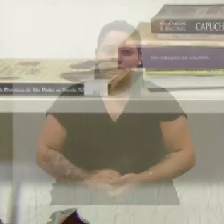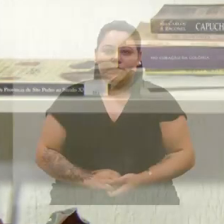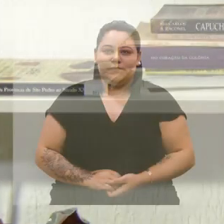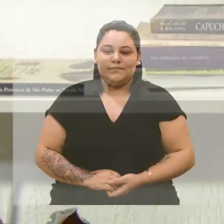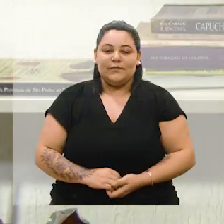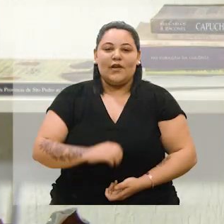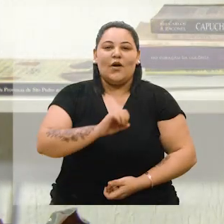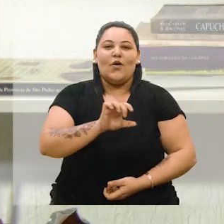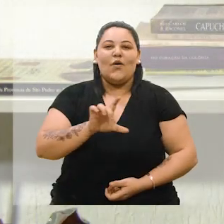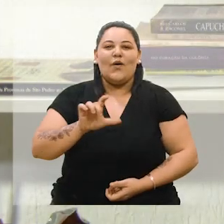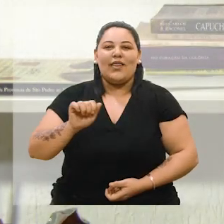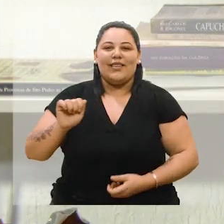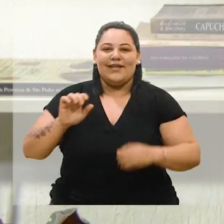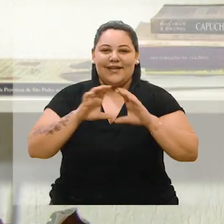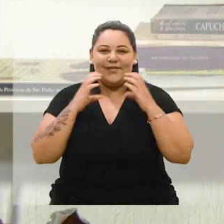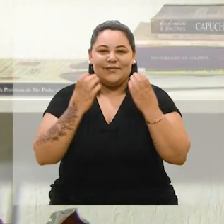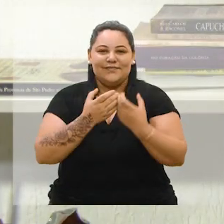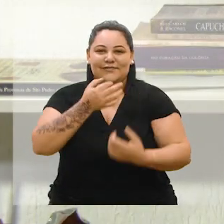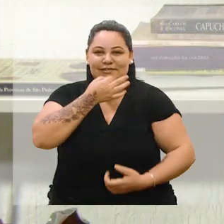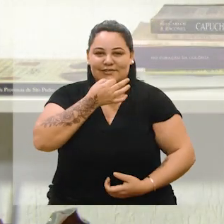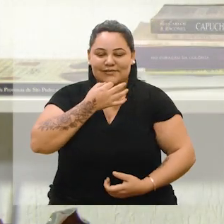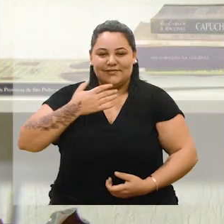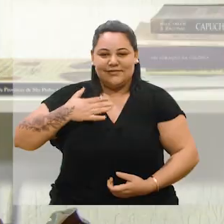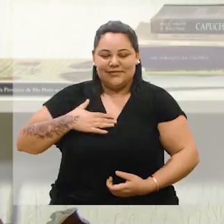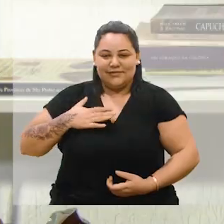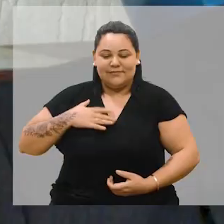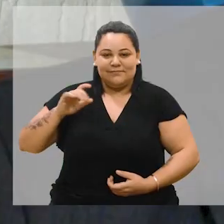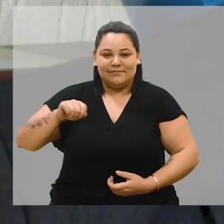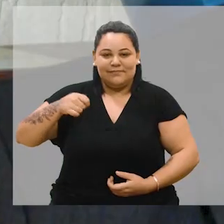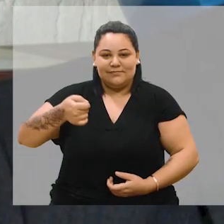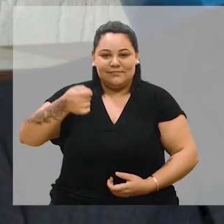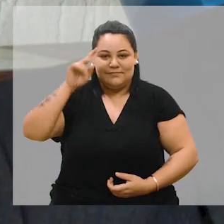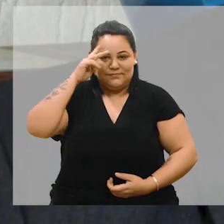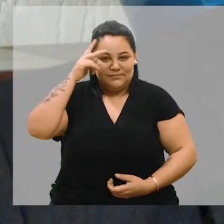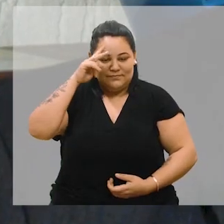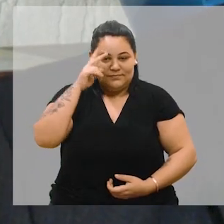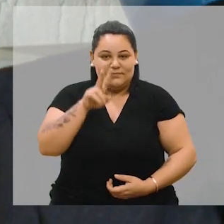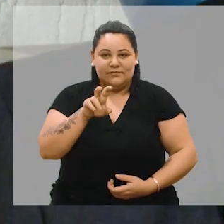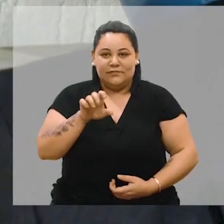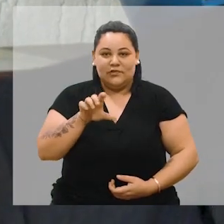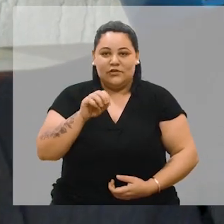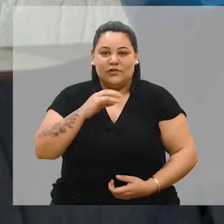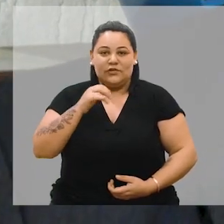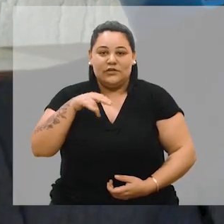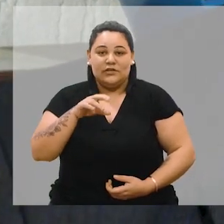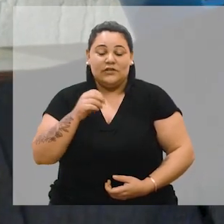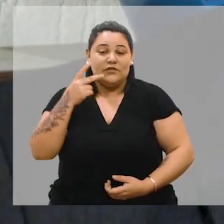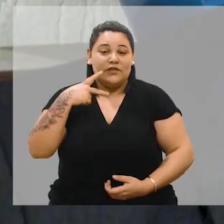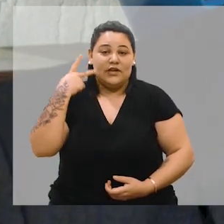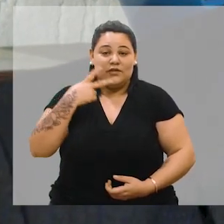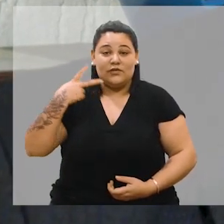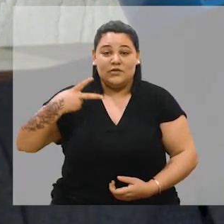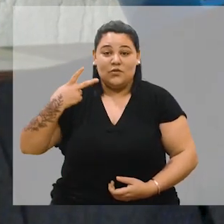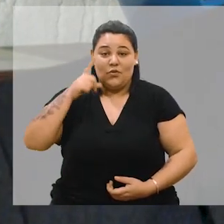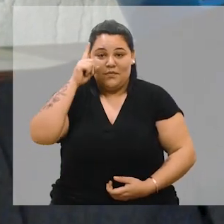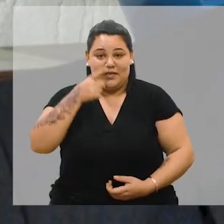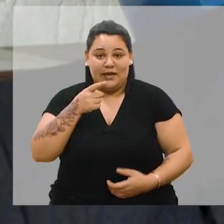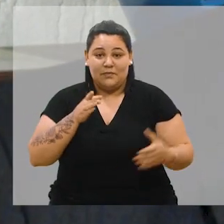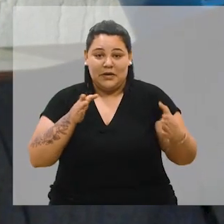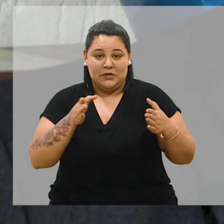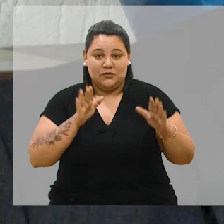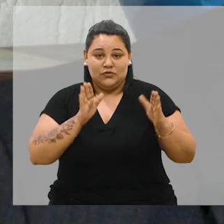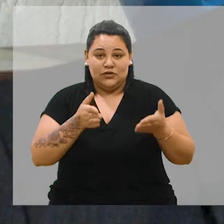Olá, comunidade caxiense, eu sou o vereador Velocino Gues, vereador de segundo mandato, estou praticamente